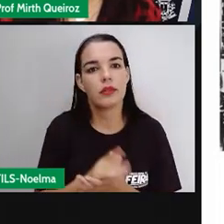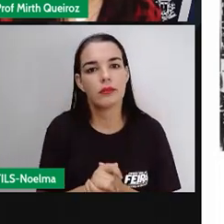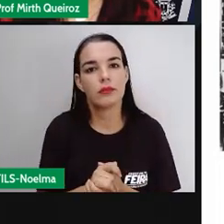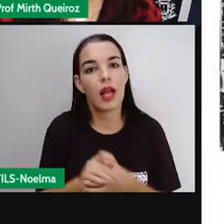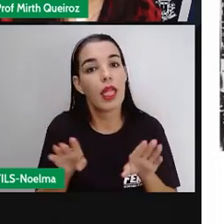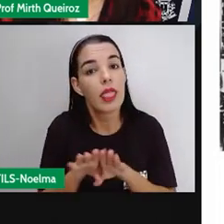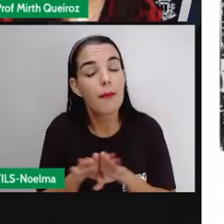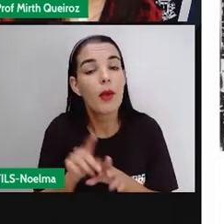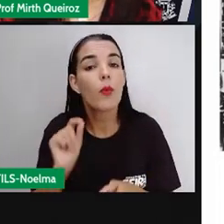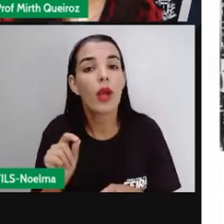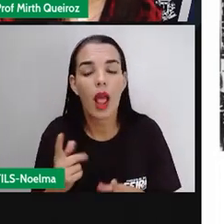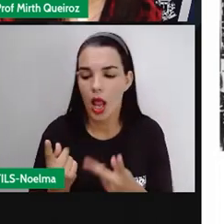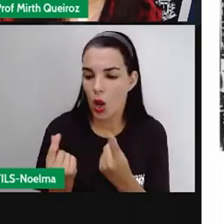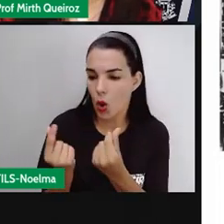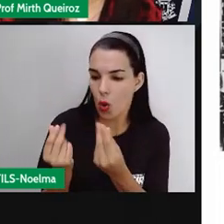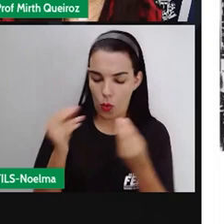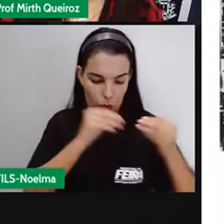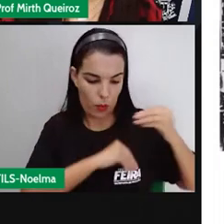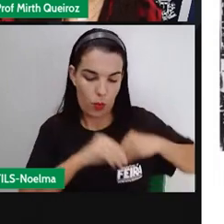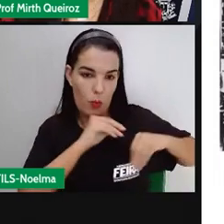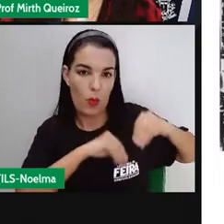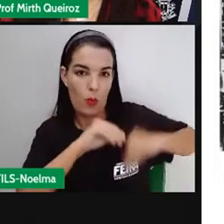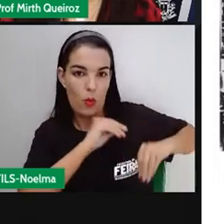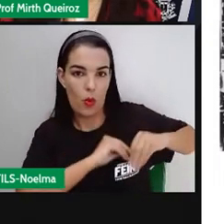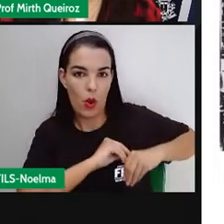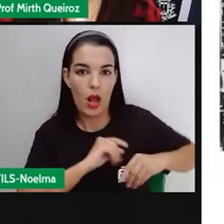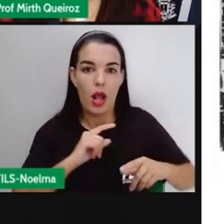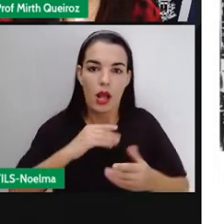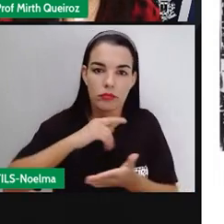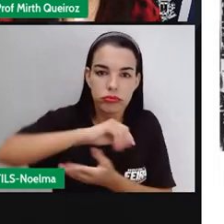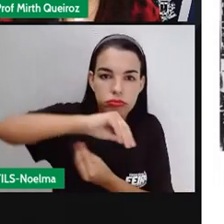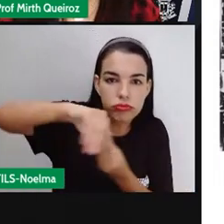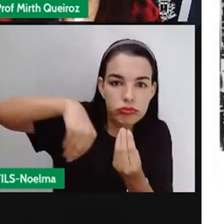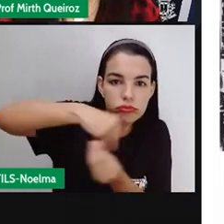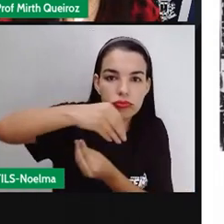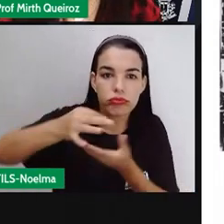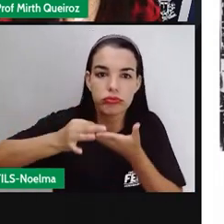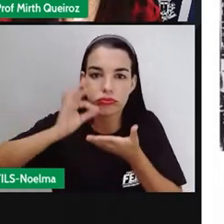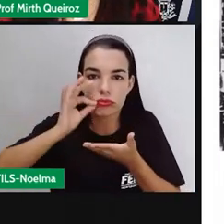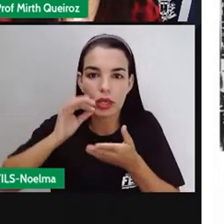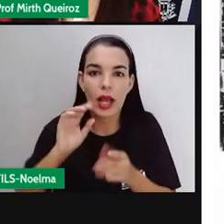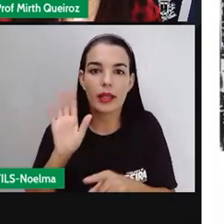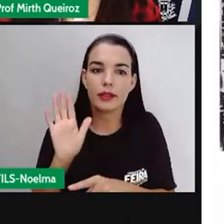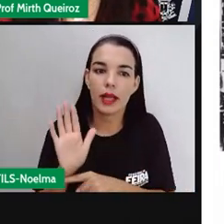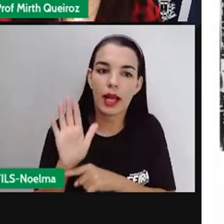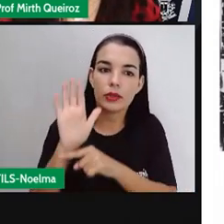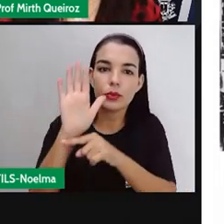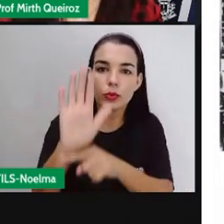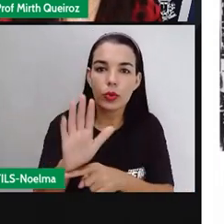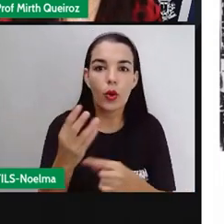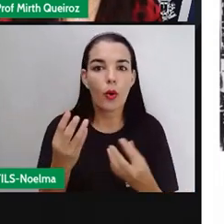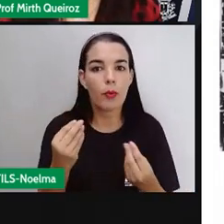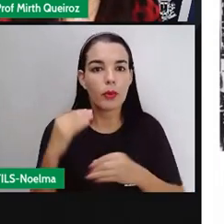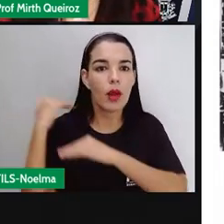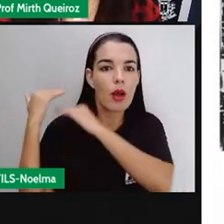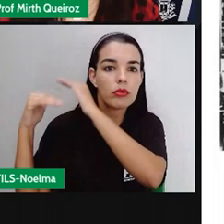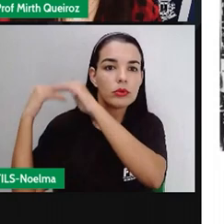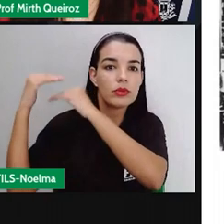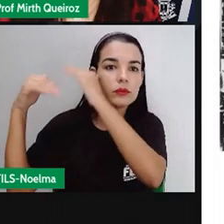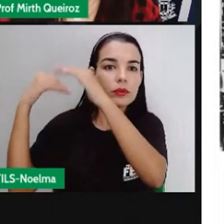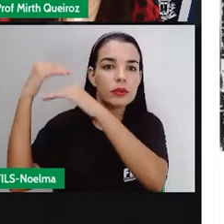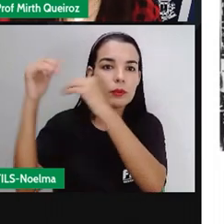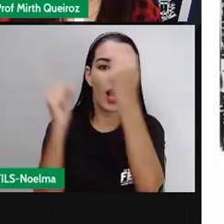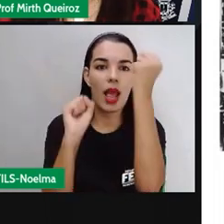ajudaram no desenvolvimento industrial urbano na região sudeste, é tanto que essa região é a região onde tem a maior